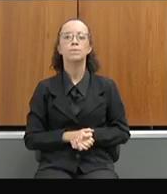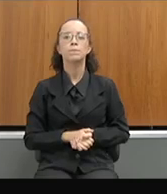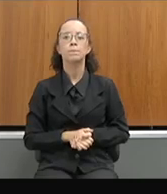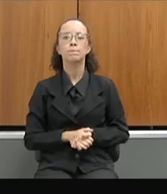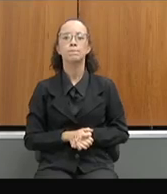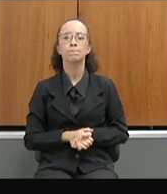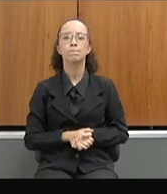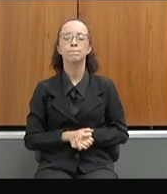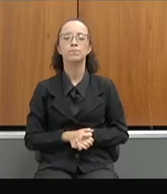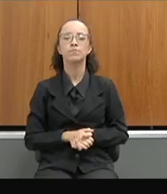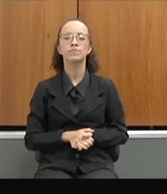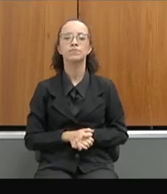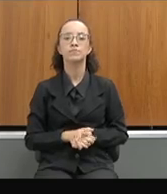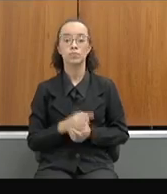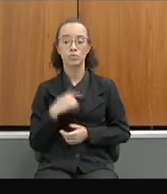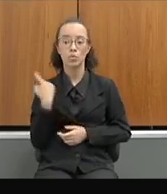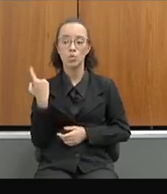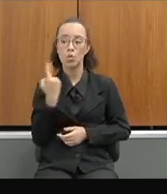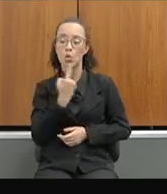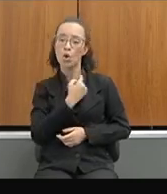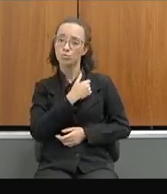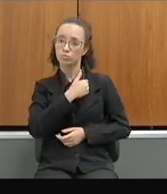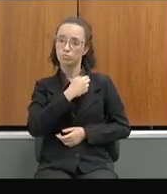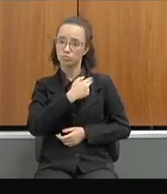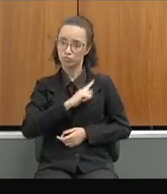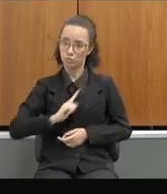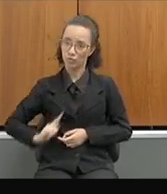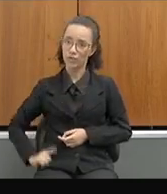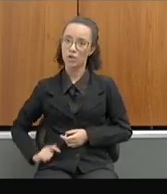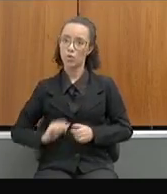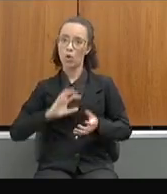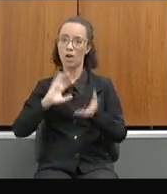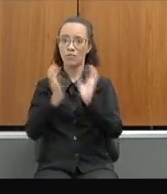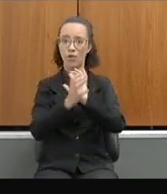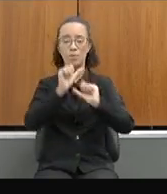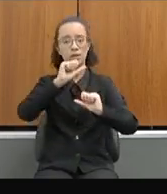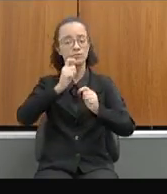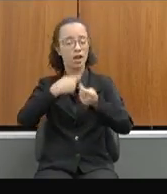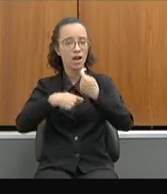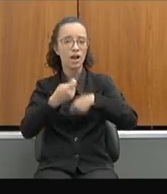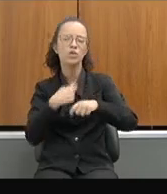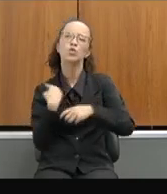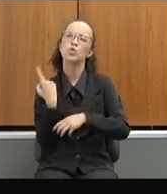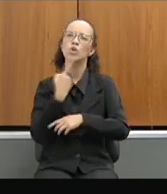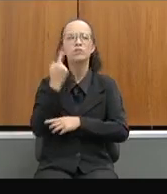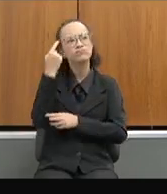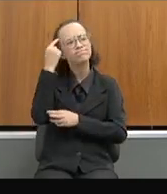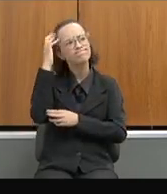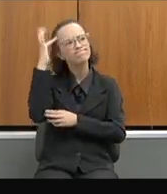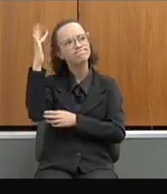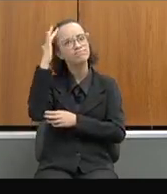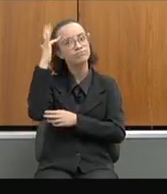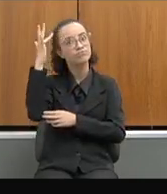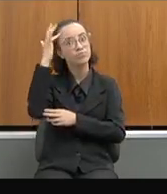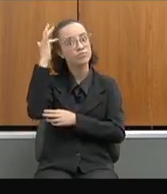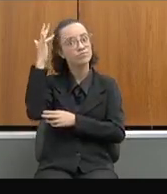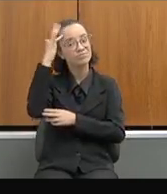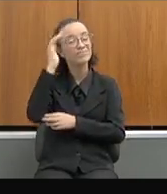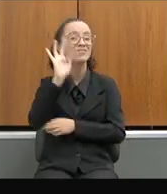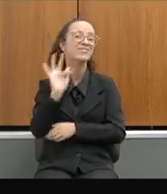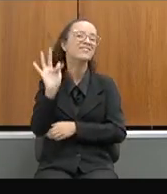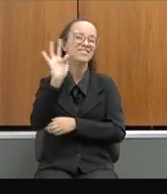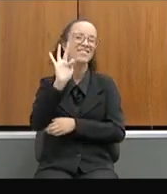Quando a gente entrou nesse governo com a reforma administrativa, nós já imaginávamos que o ensino superior ficaria um pouco